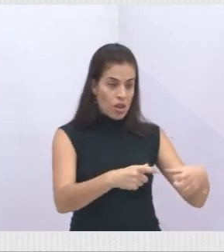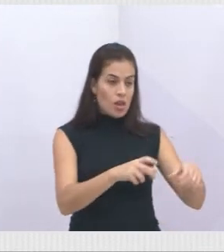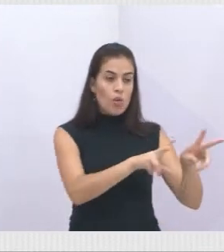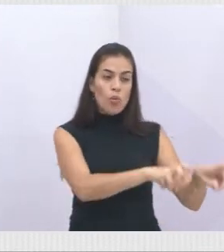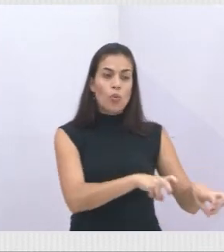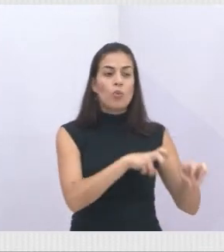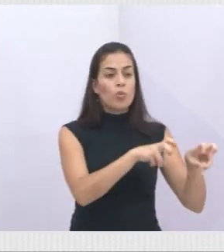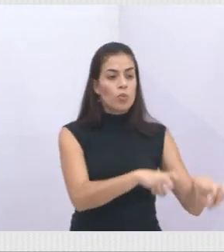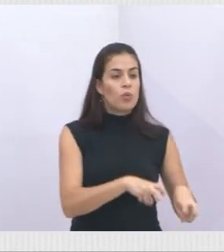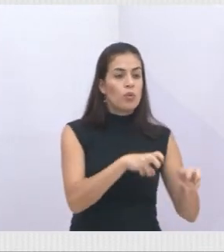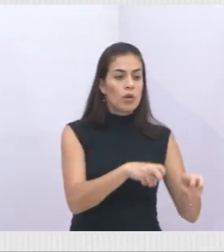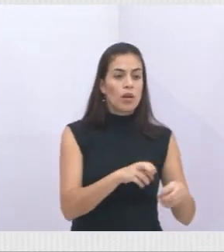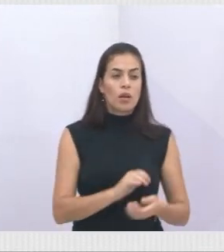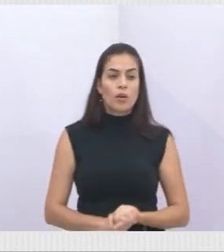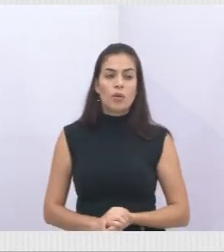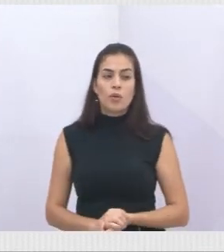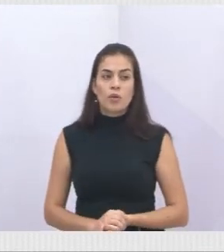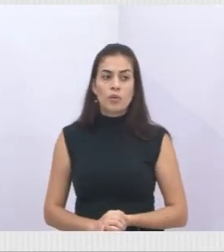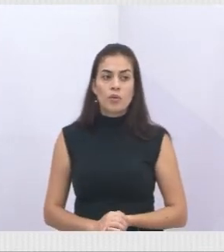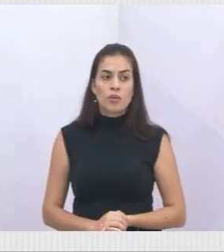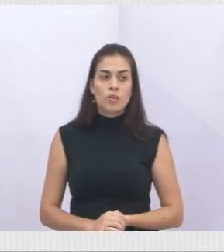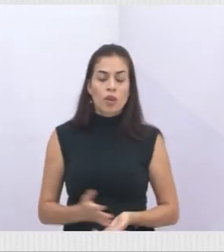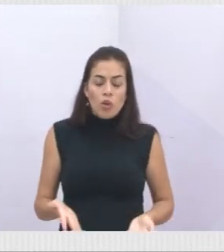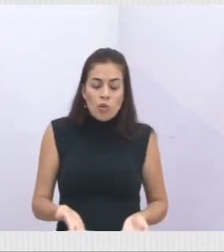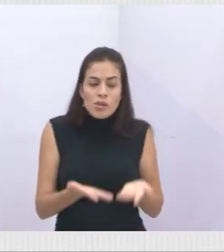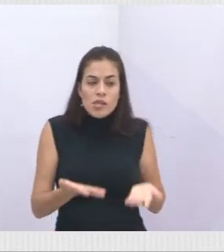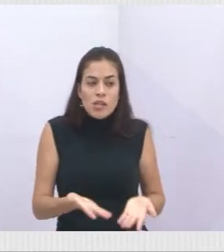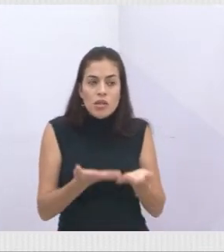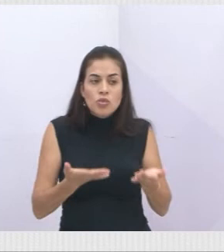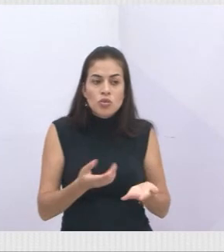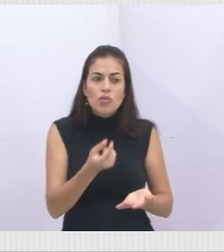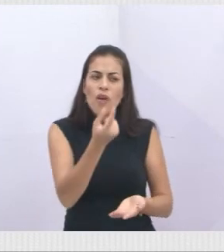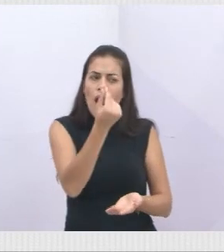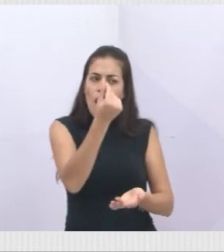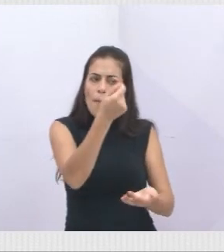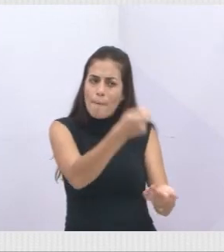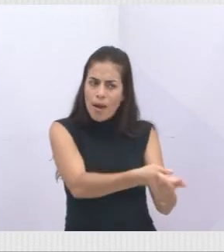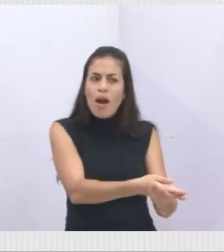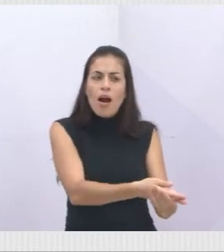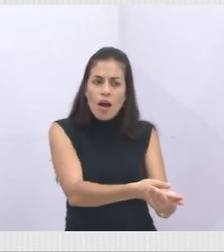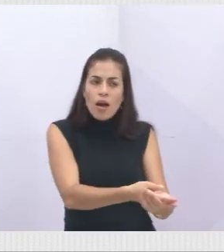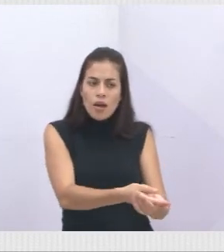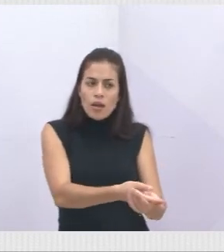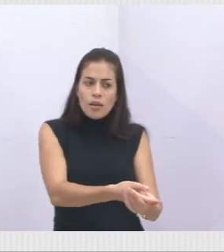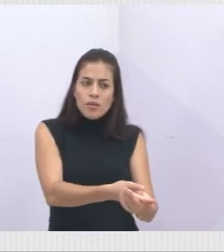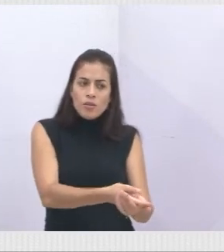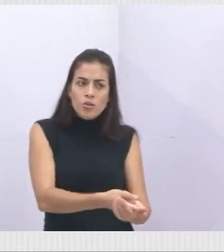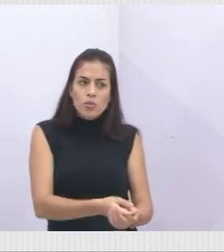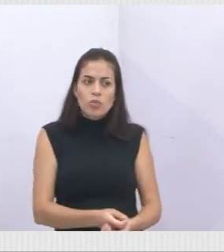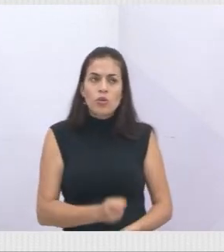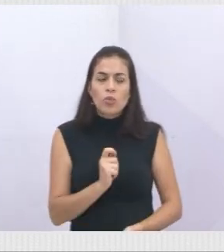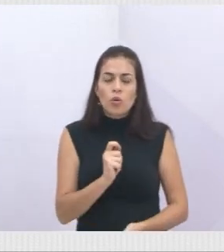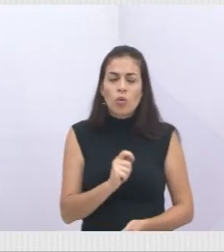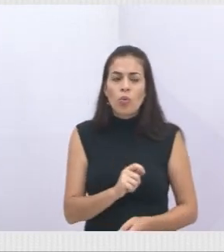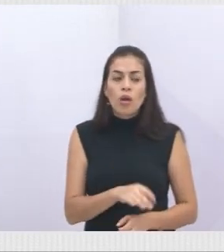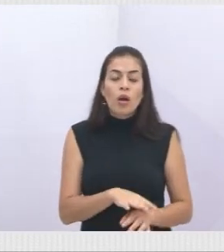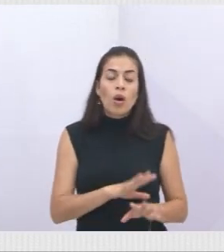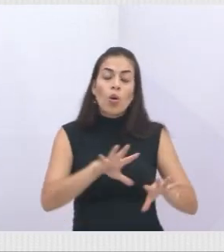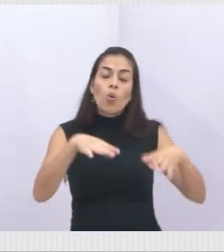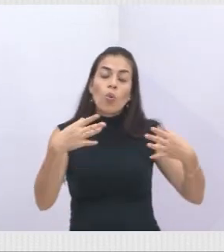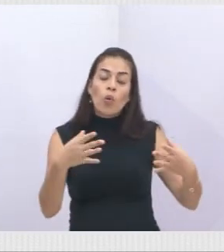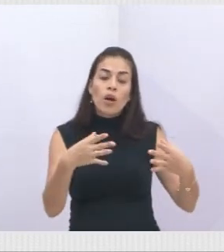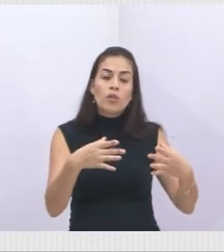incentivo remunerando o produtor rural. Isso é uma próxima etapa. E aí, o que a gente pretende? É